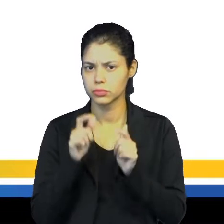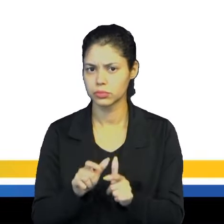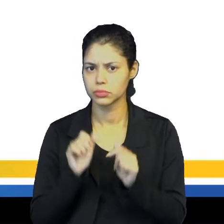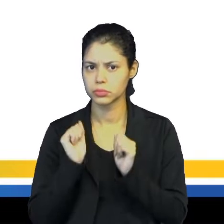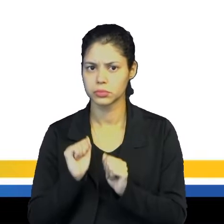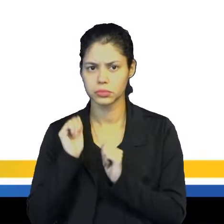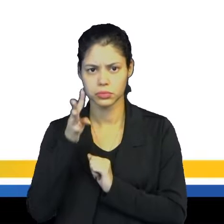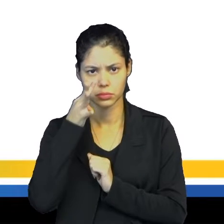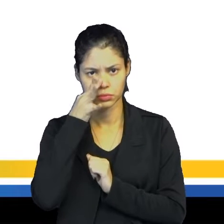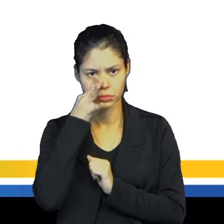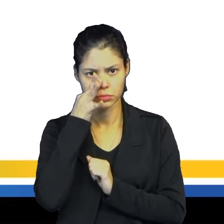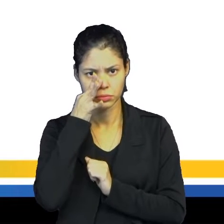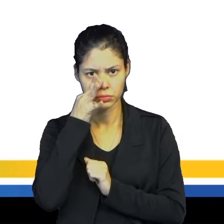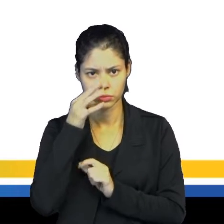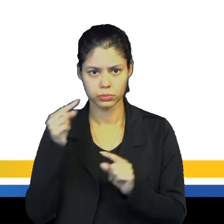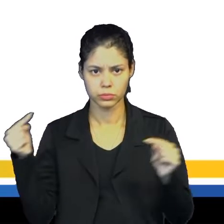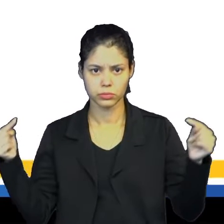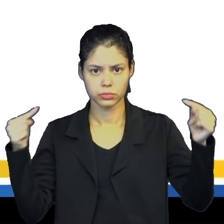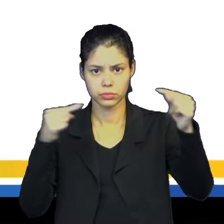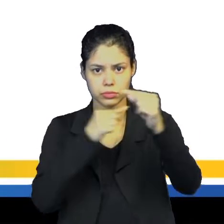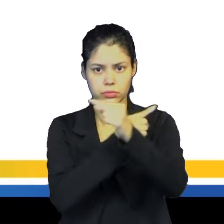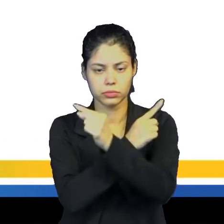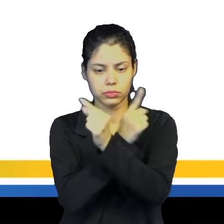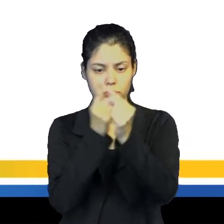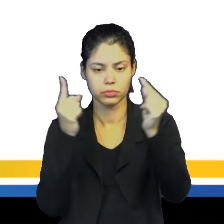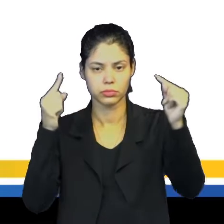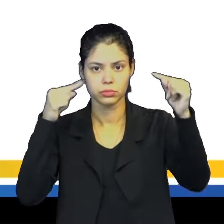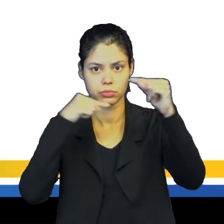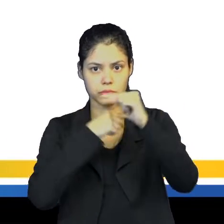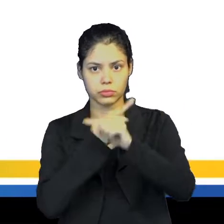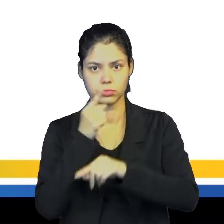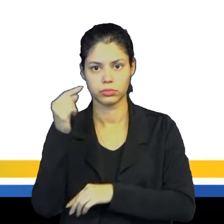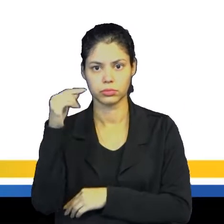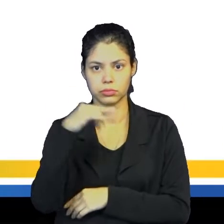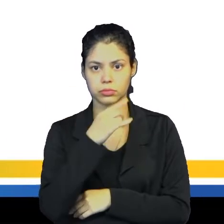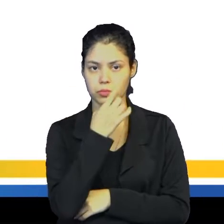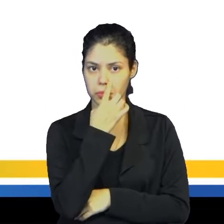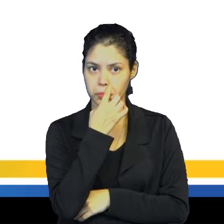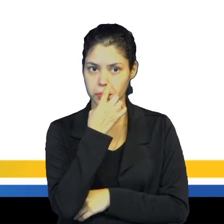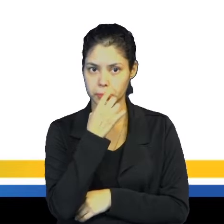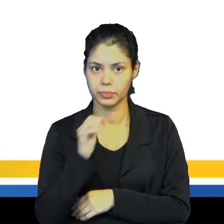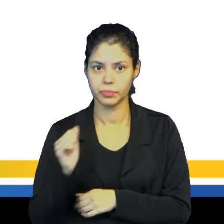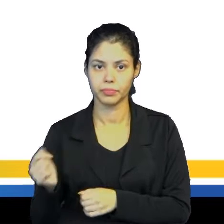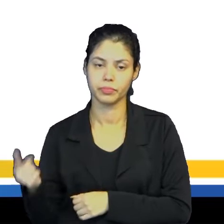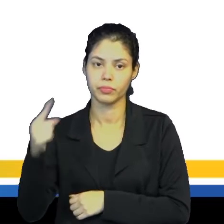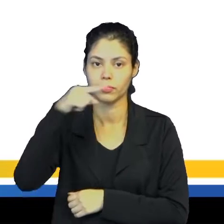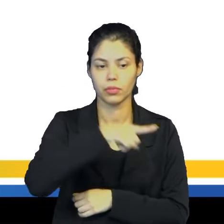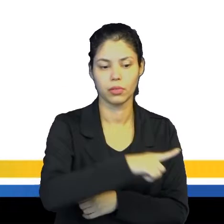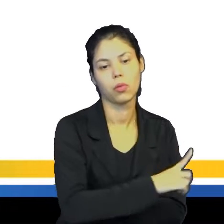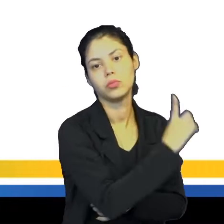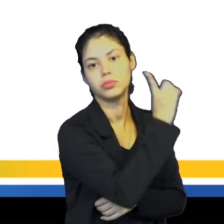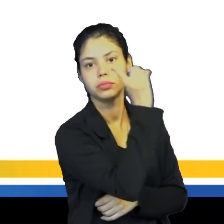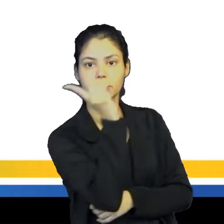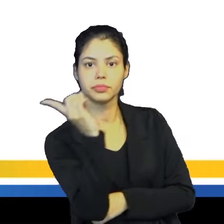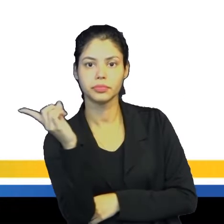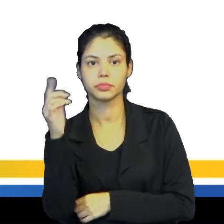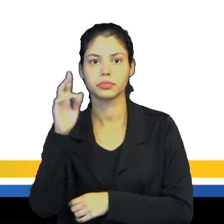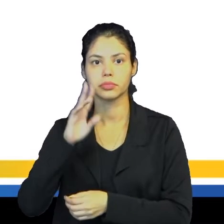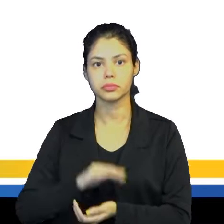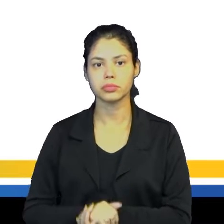a gente pode observar as rotas de viagem dos europeus para as Américas e de volta.